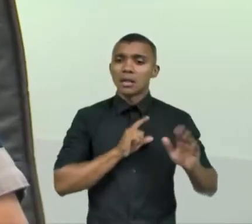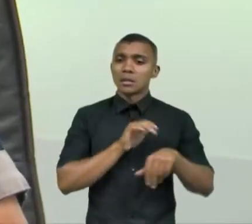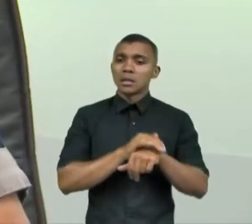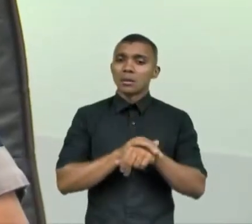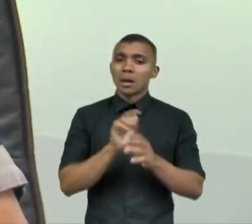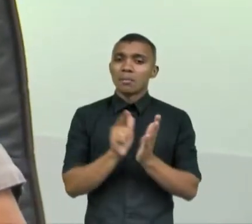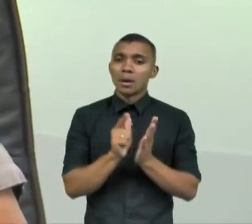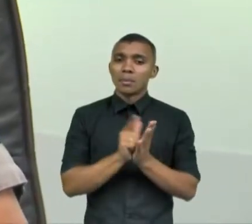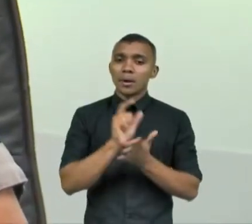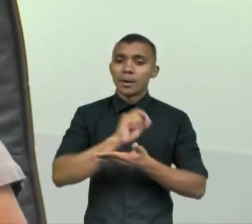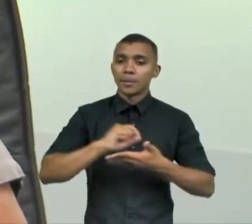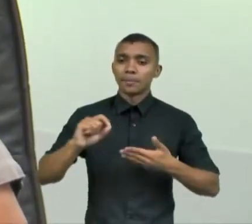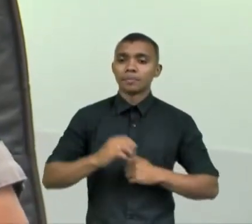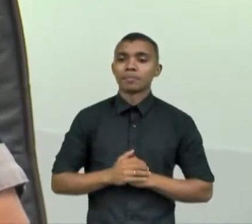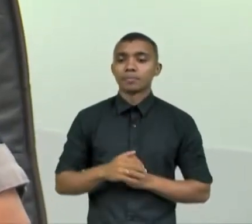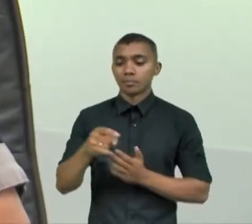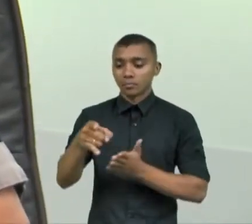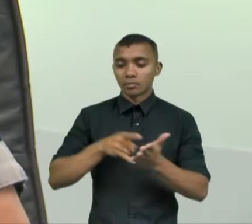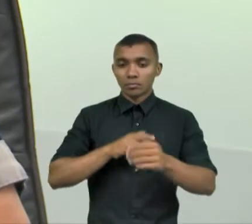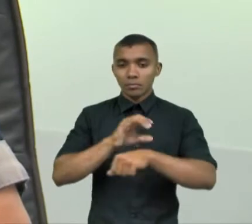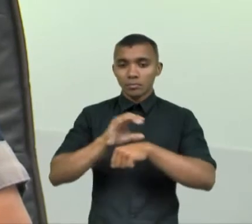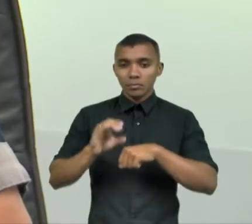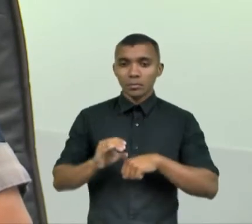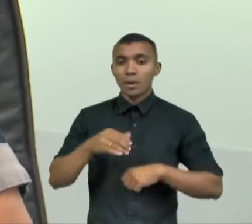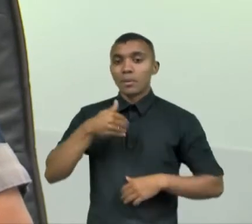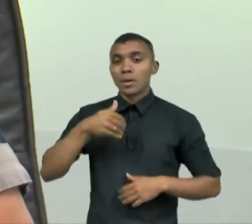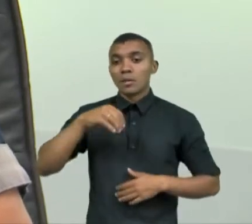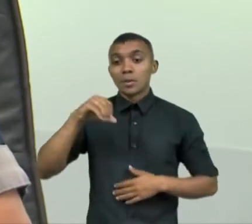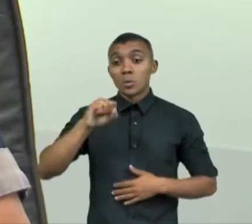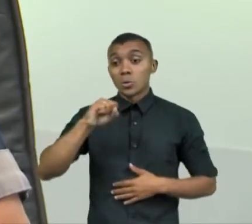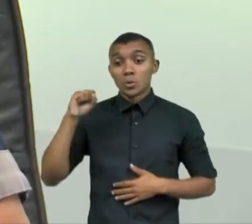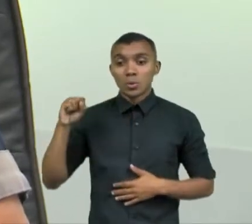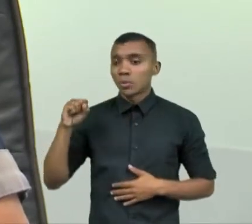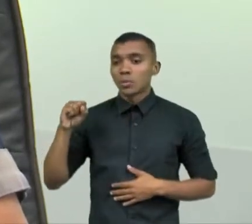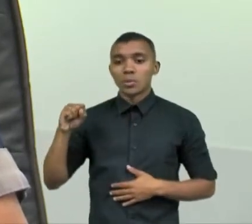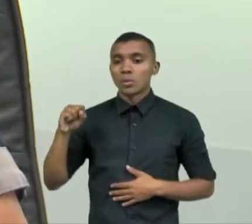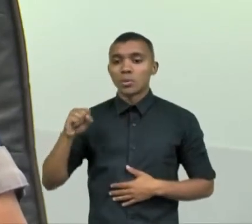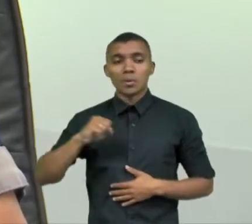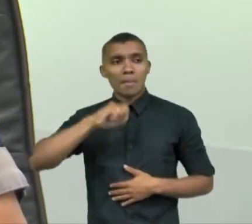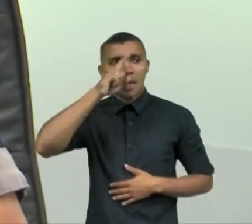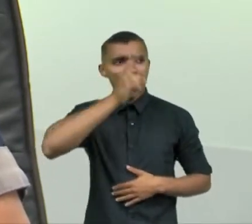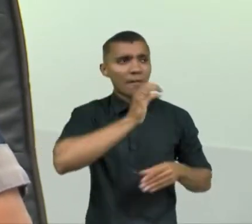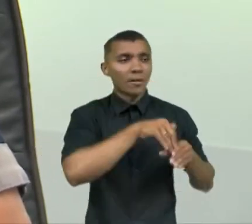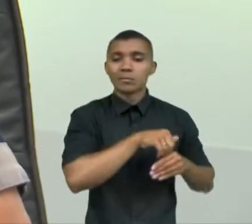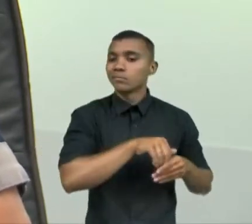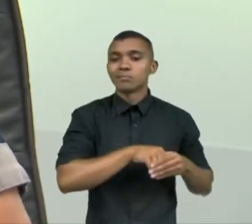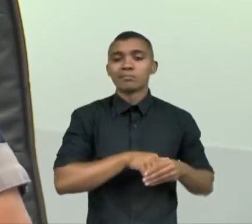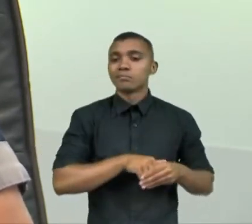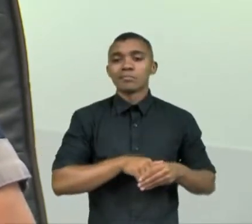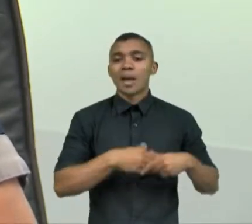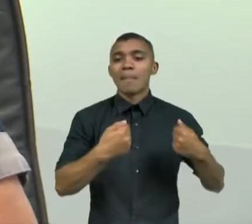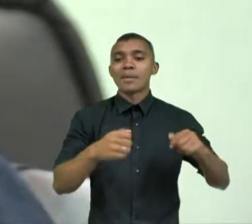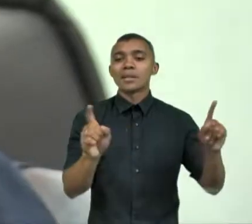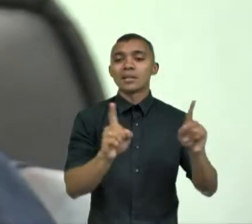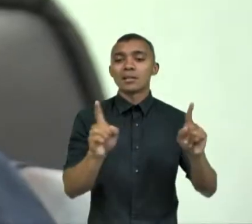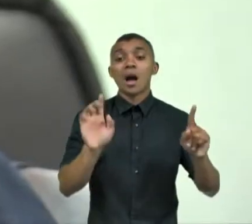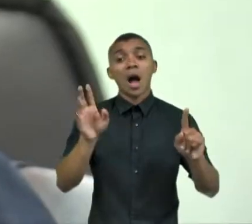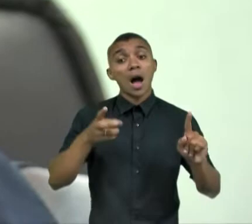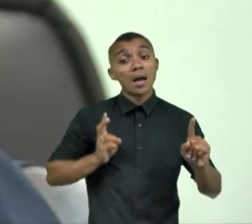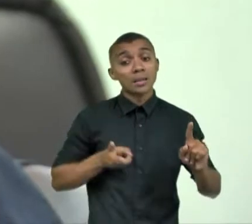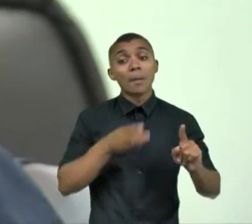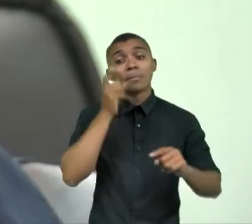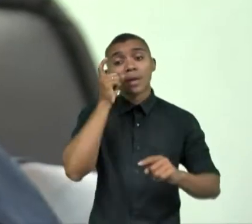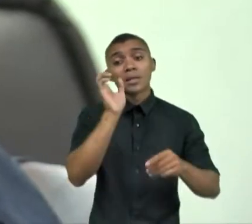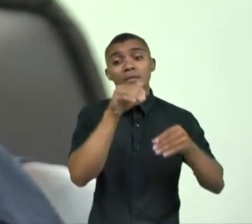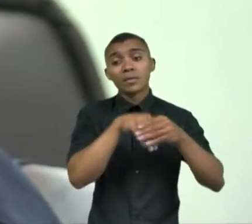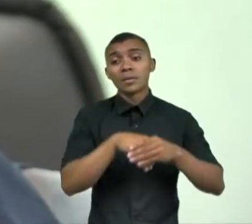A Constituição de 88 a desobrigou a participar das eleições. Mesmo assim, ela sempre vota. Não se